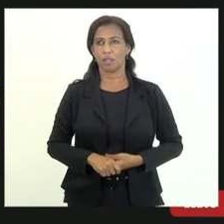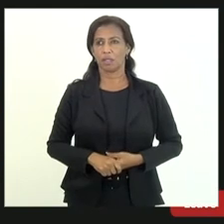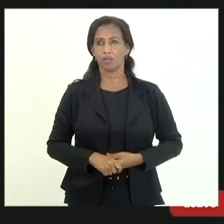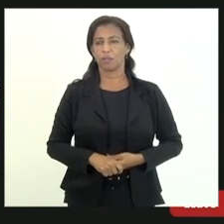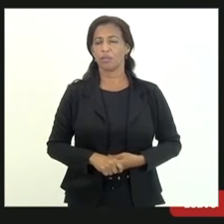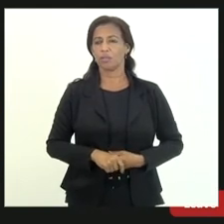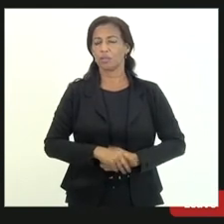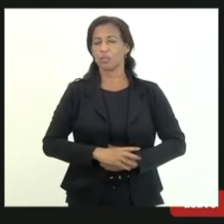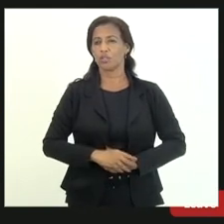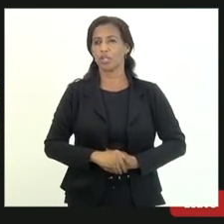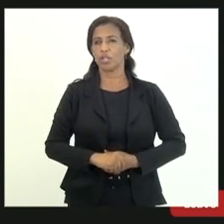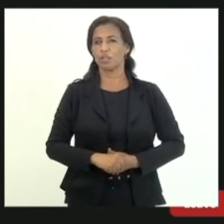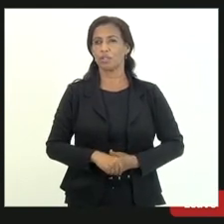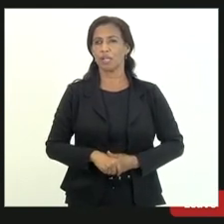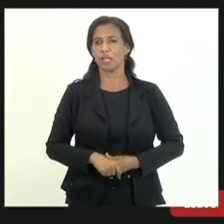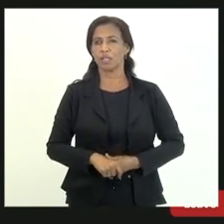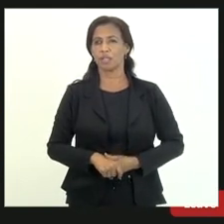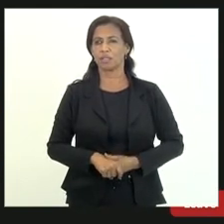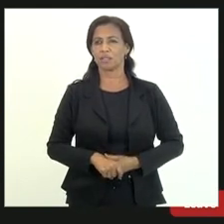então a